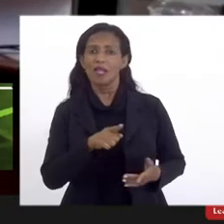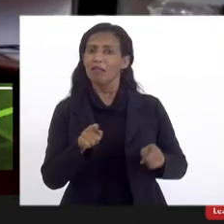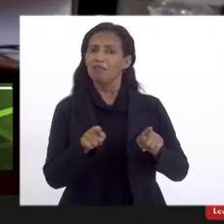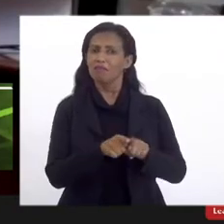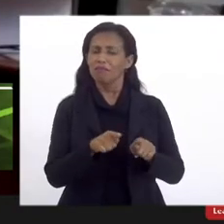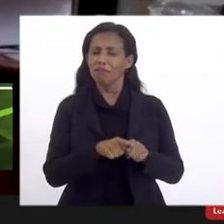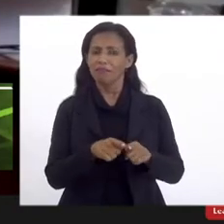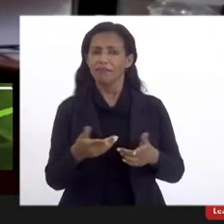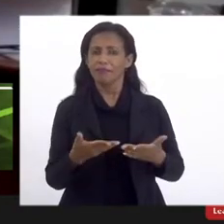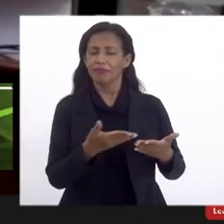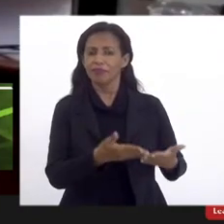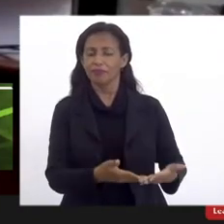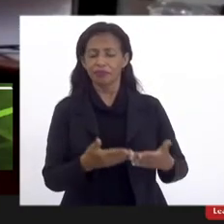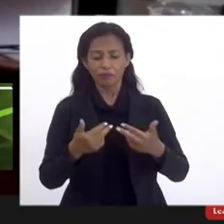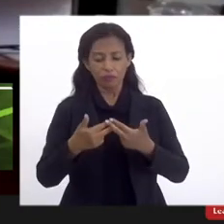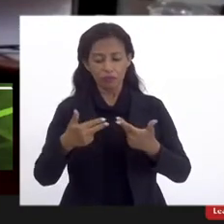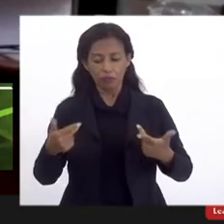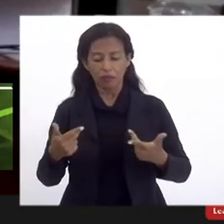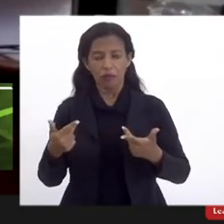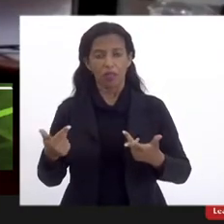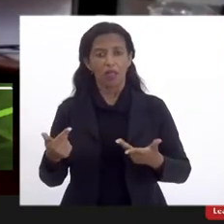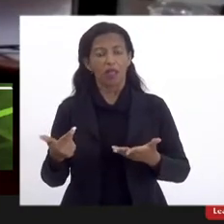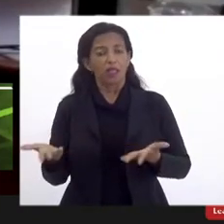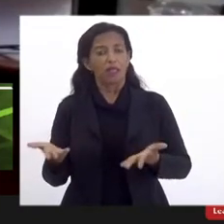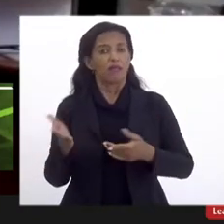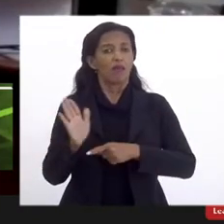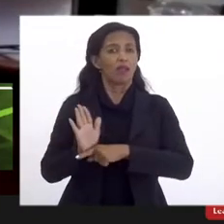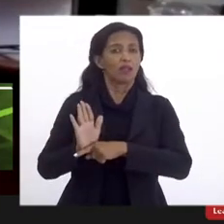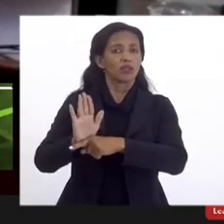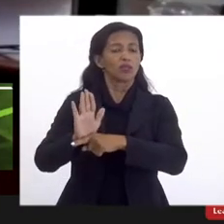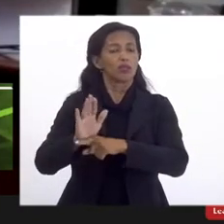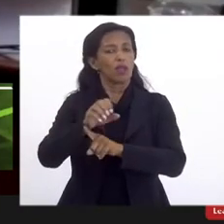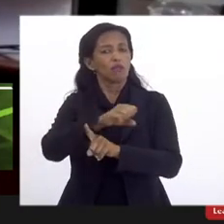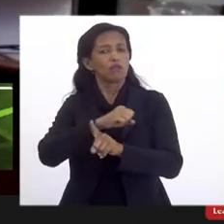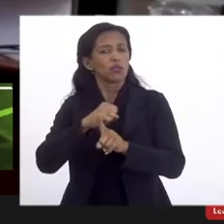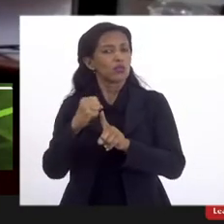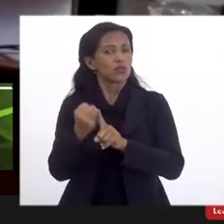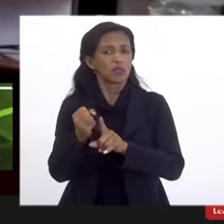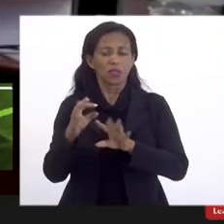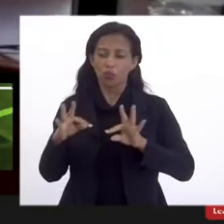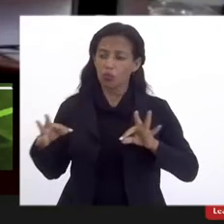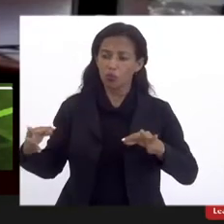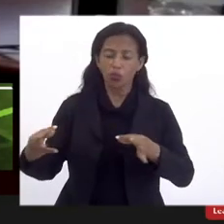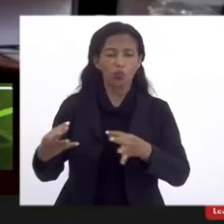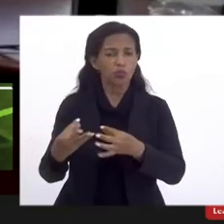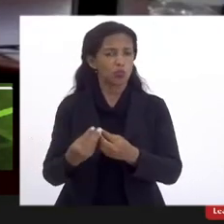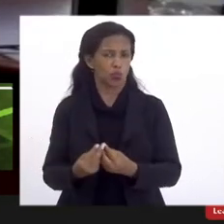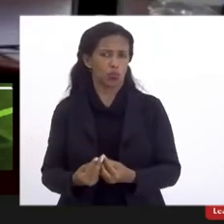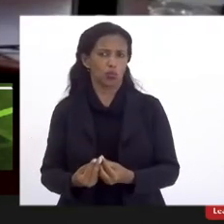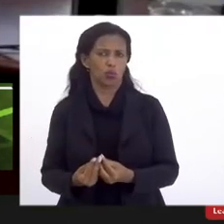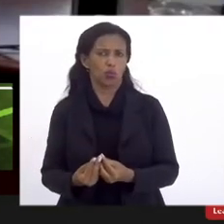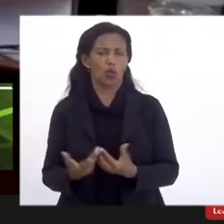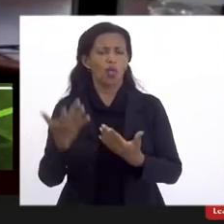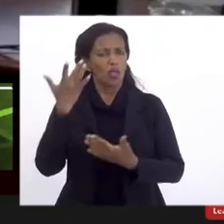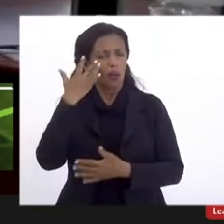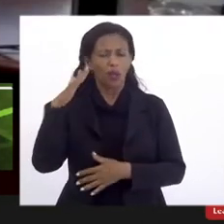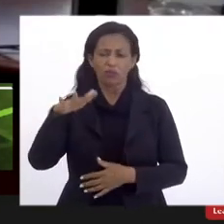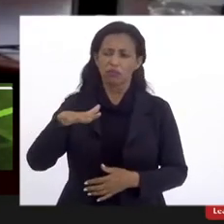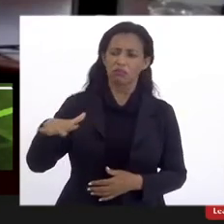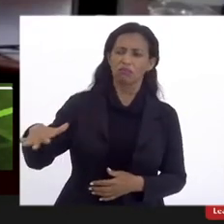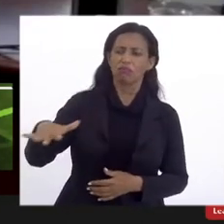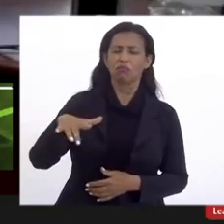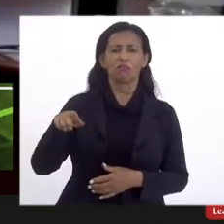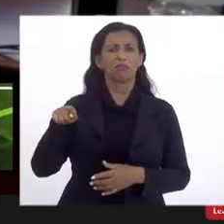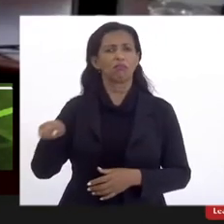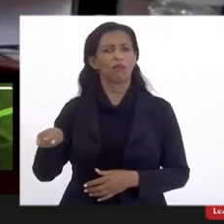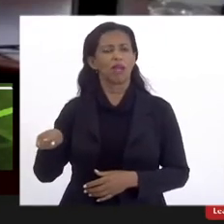tudo, uma coisa que beneficiará a sociedade como um todo de uma maneira extraordinária. Acho que para a Zona Oeste, especificamente,